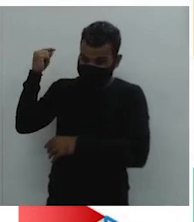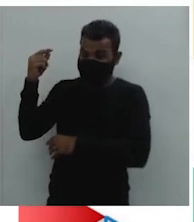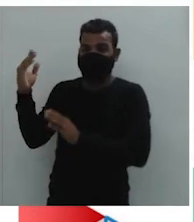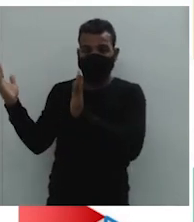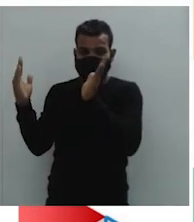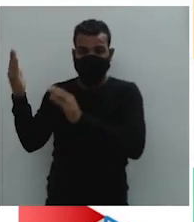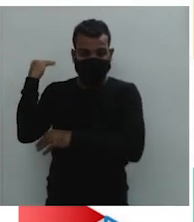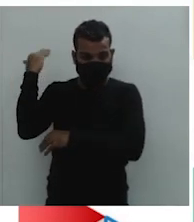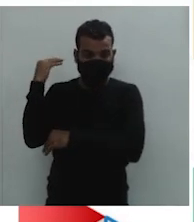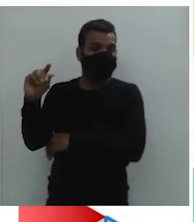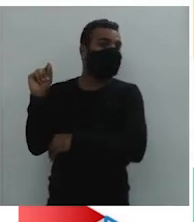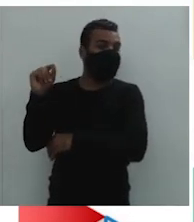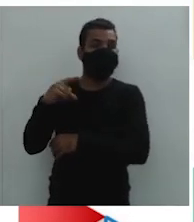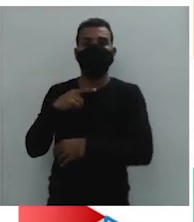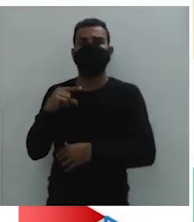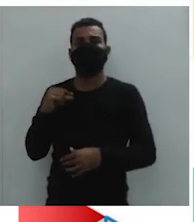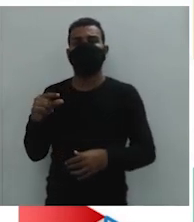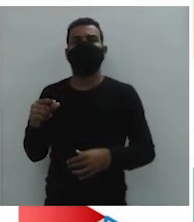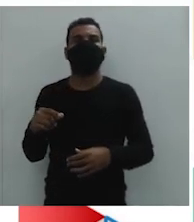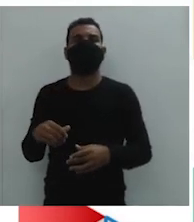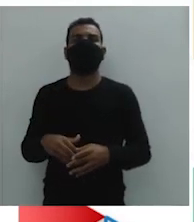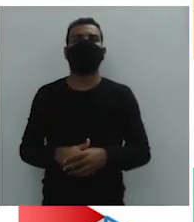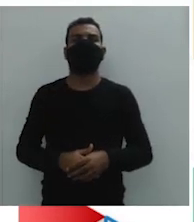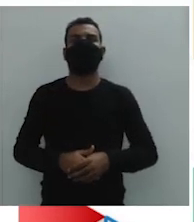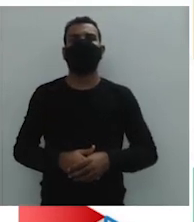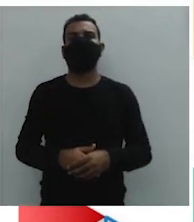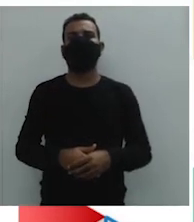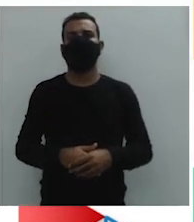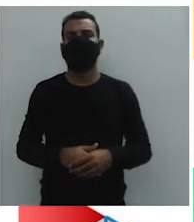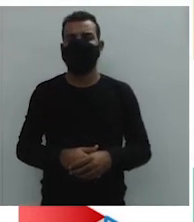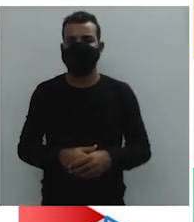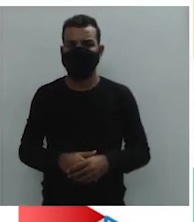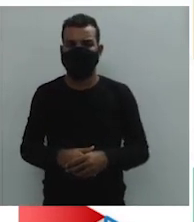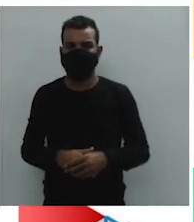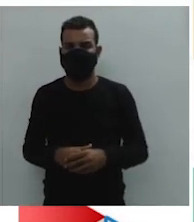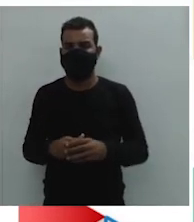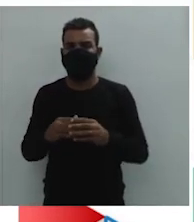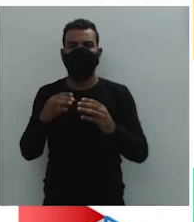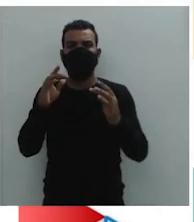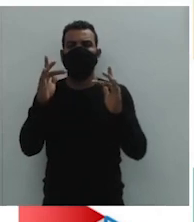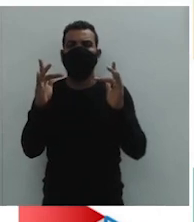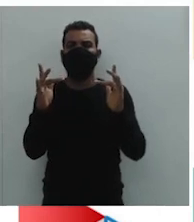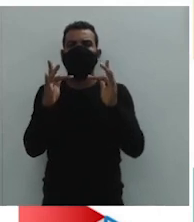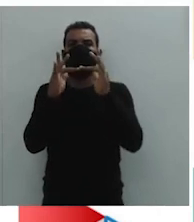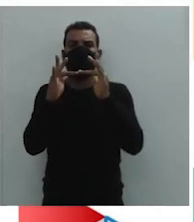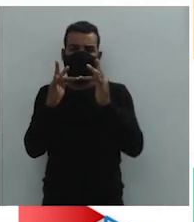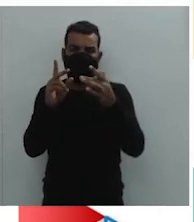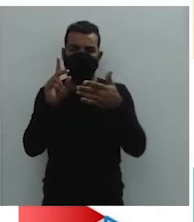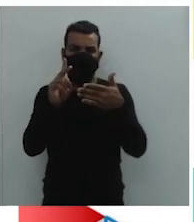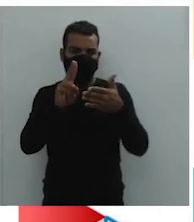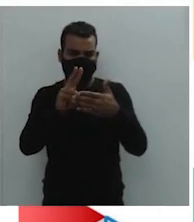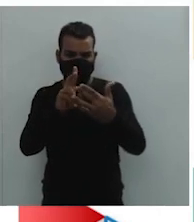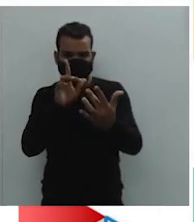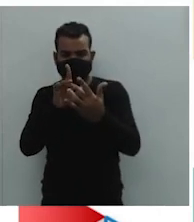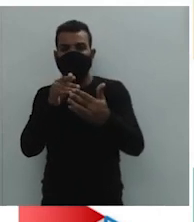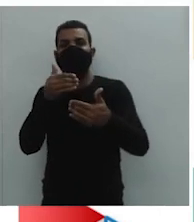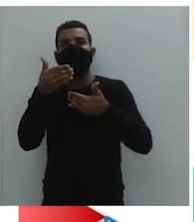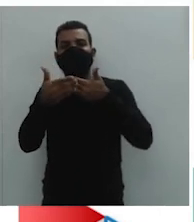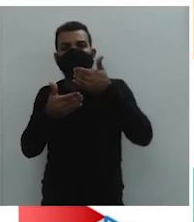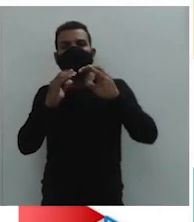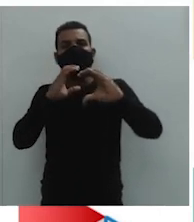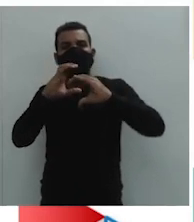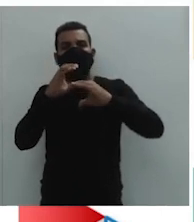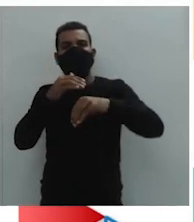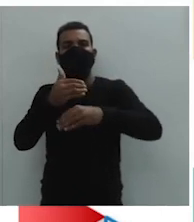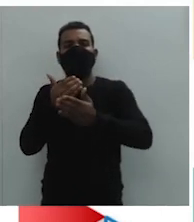estavam ainda tendo o primeiro contato com os nativos, certo? Estava-se tendo